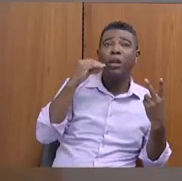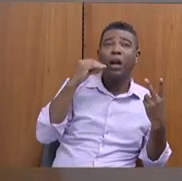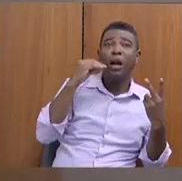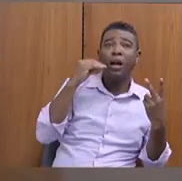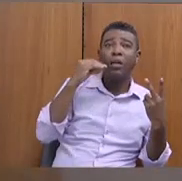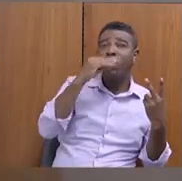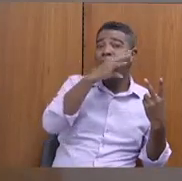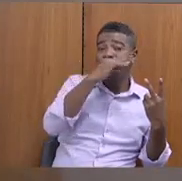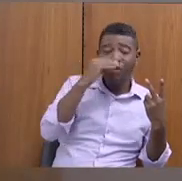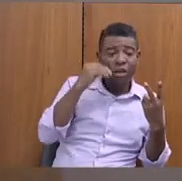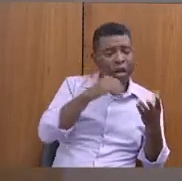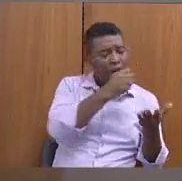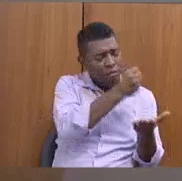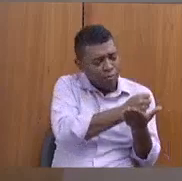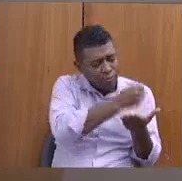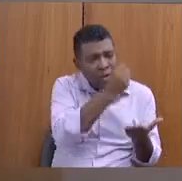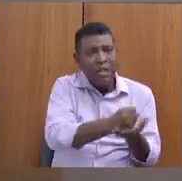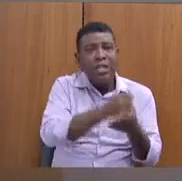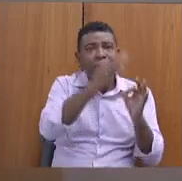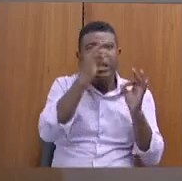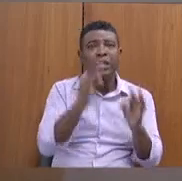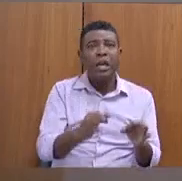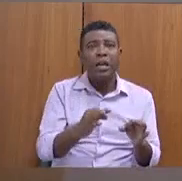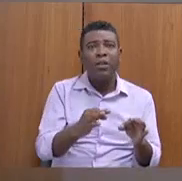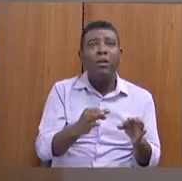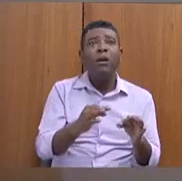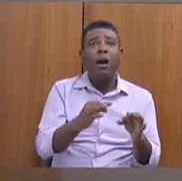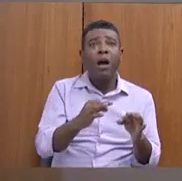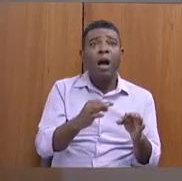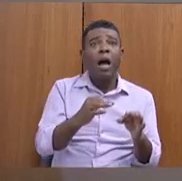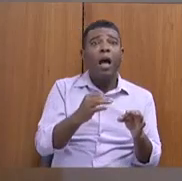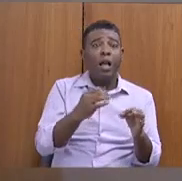contabilidade. Ele foi caracterizado de trabalho escravo.